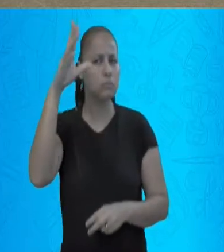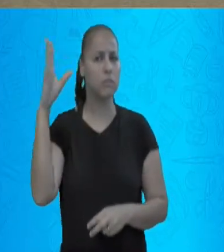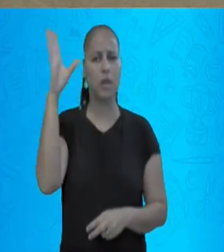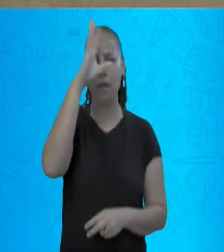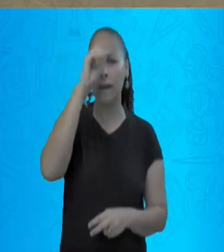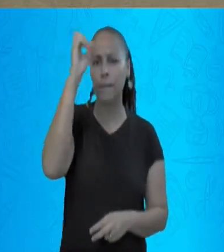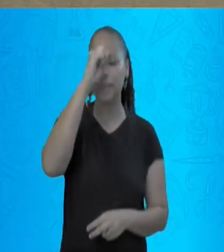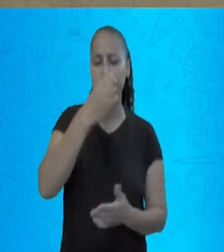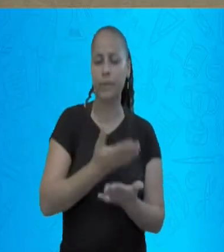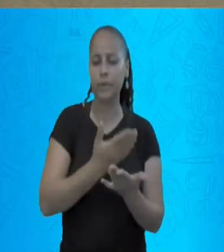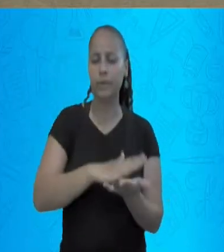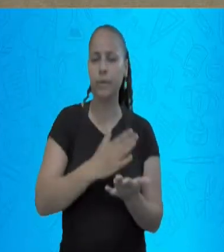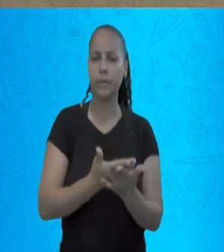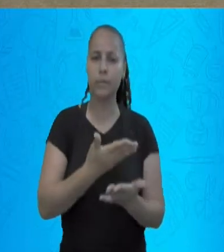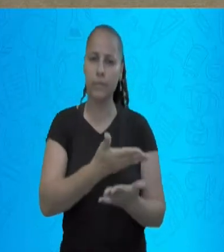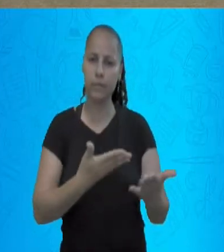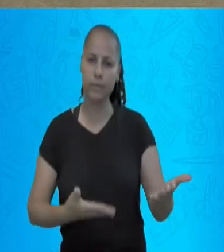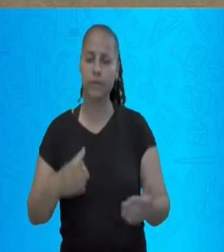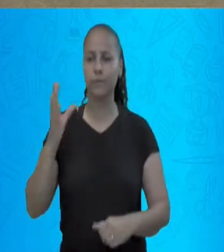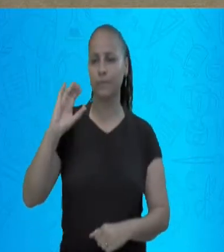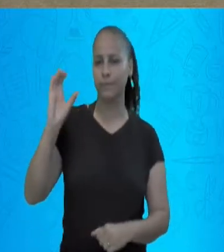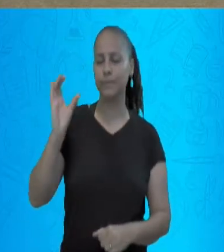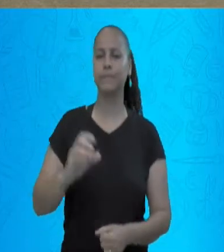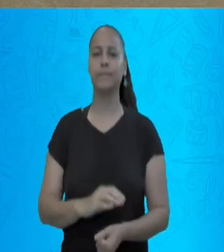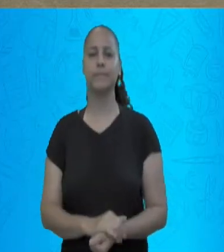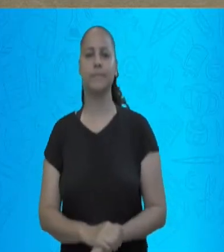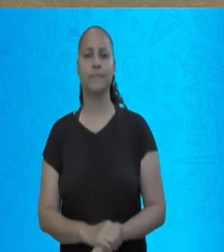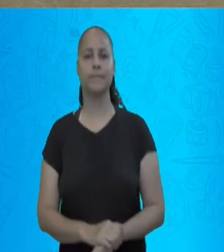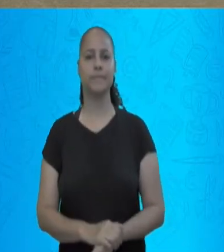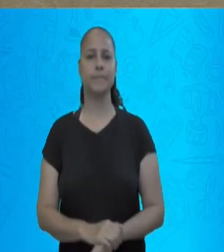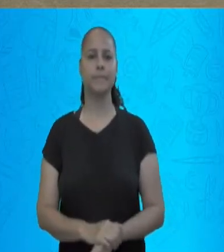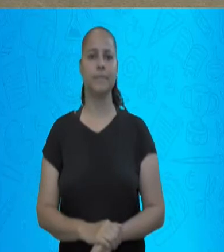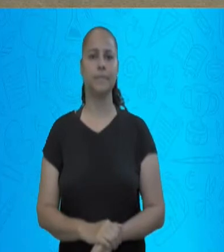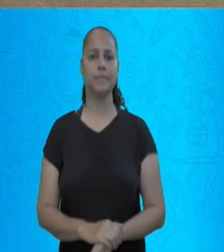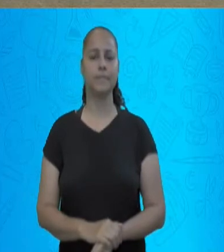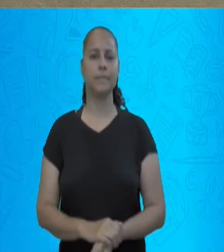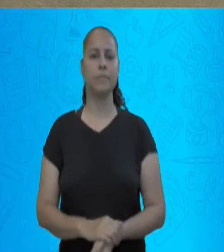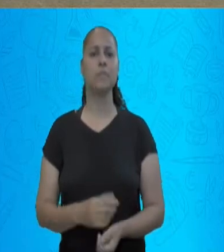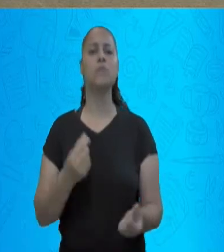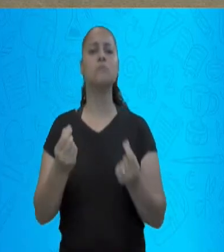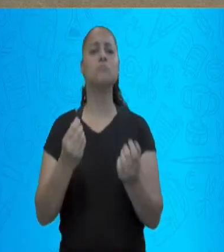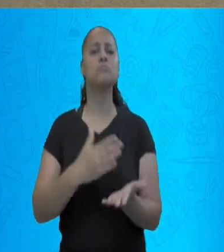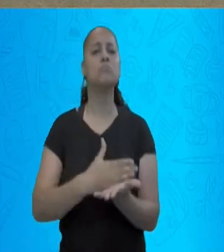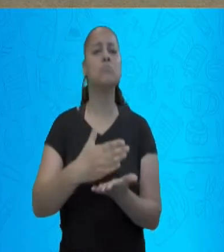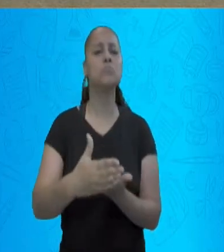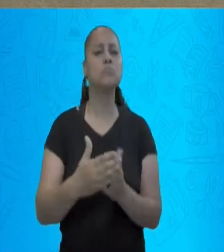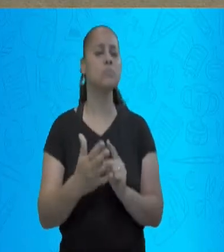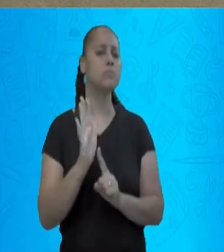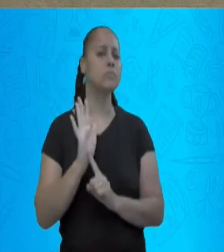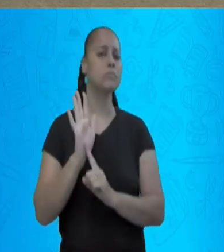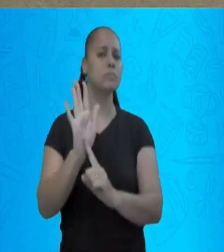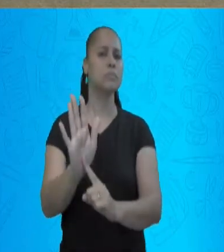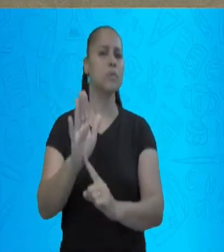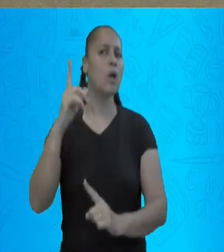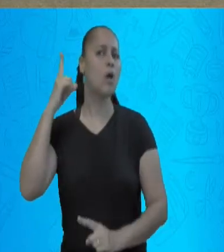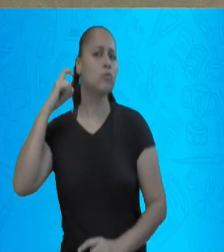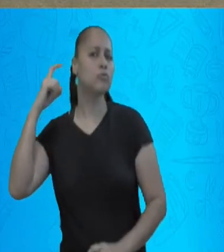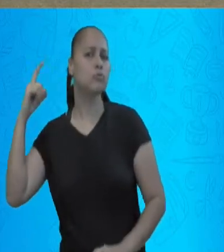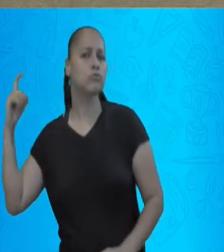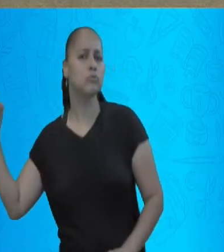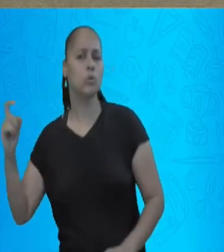estudar e vão aprender um pouco mais. Nosso primeiro slide, o som.